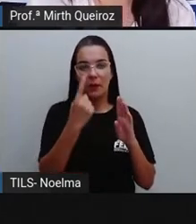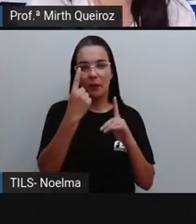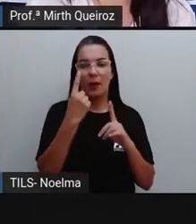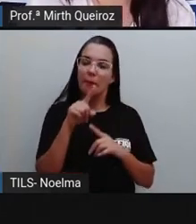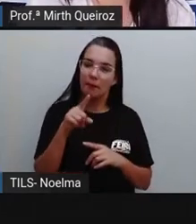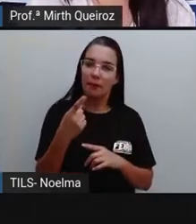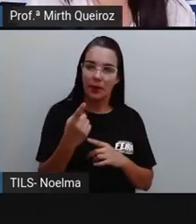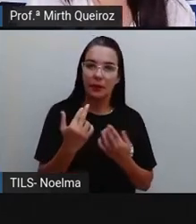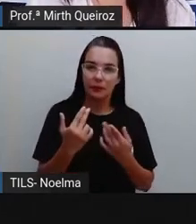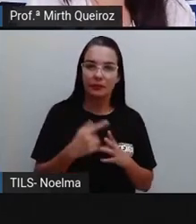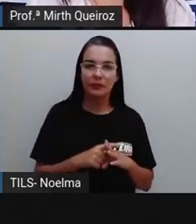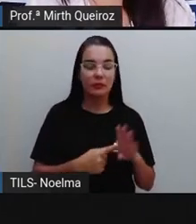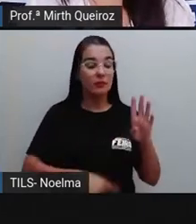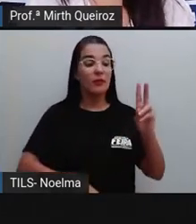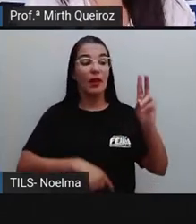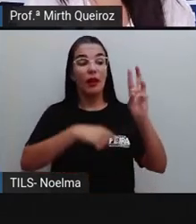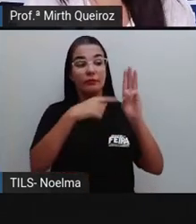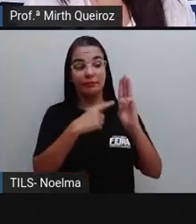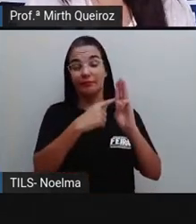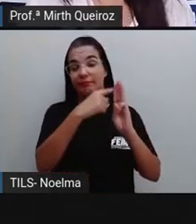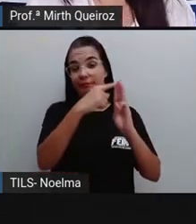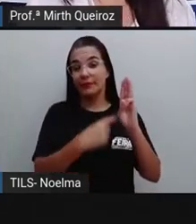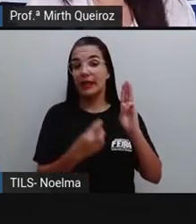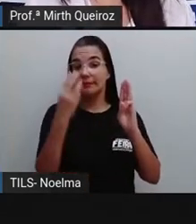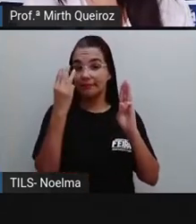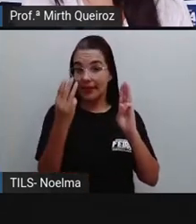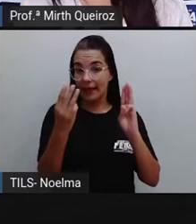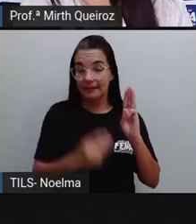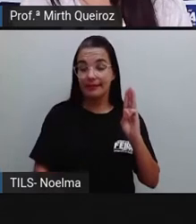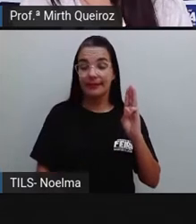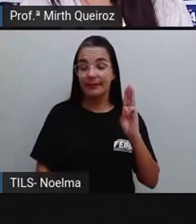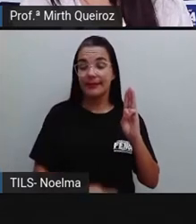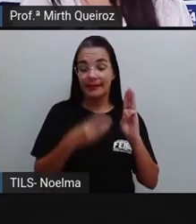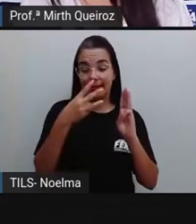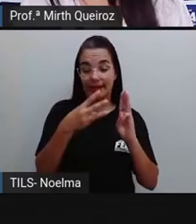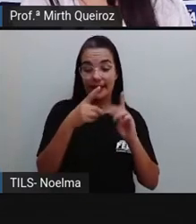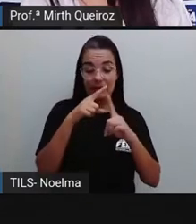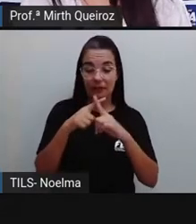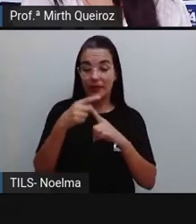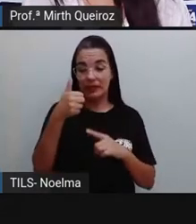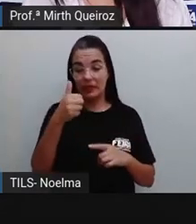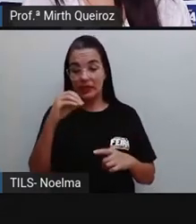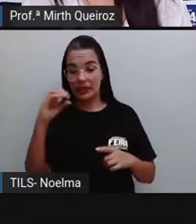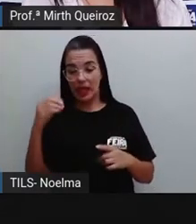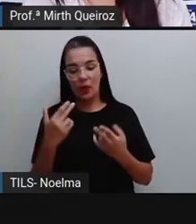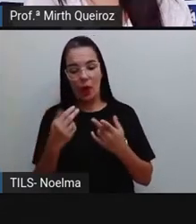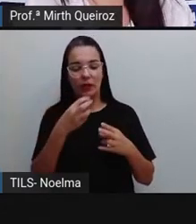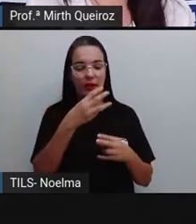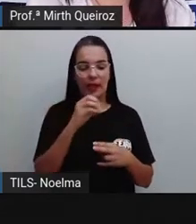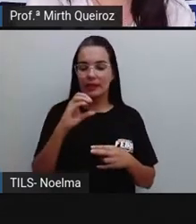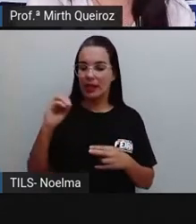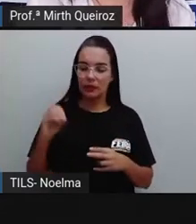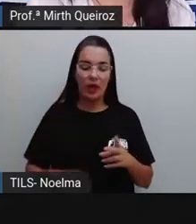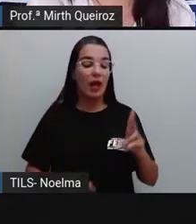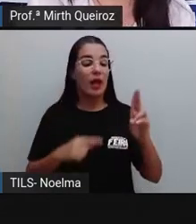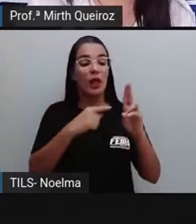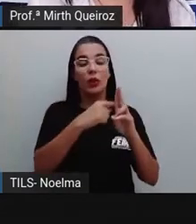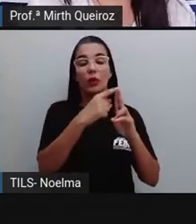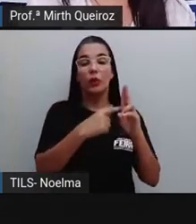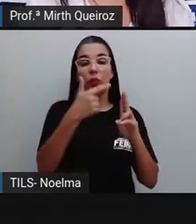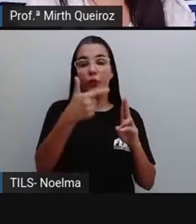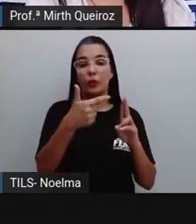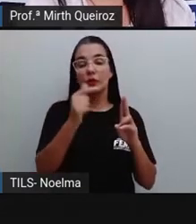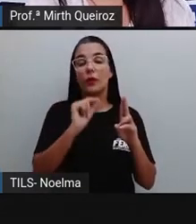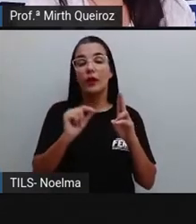três centenas, três vezes cem, trezentas unidades. Nós temos duas